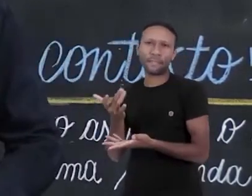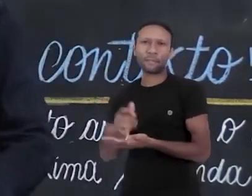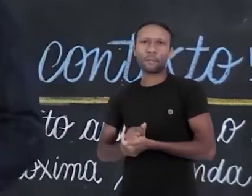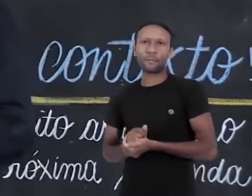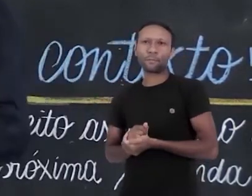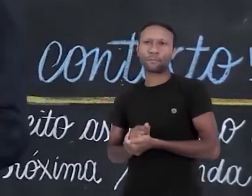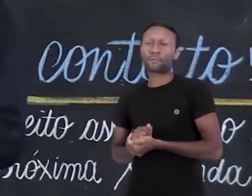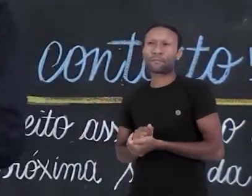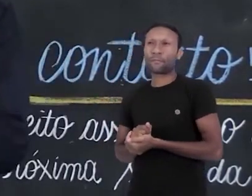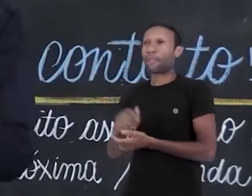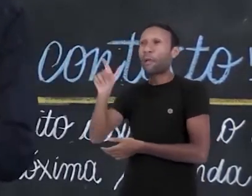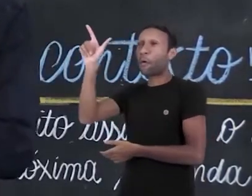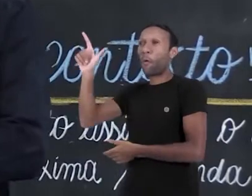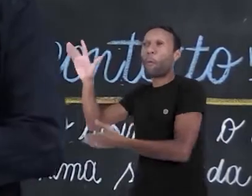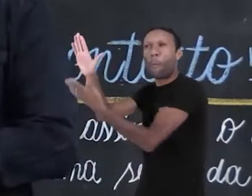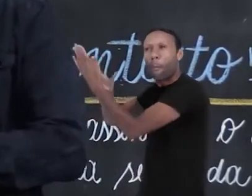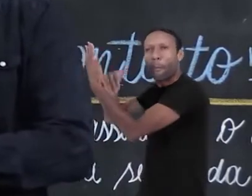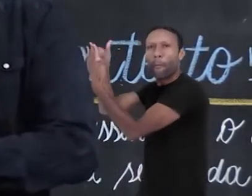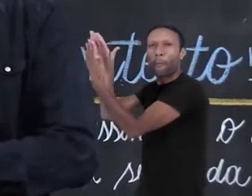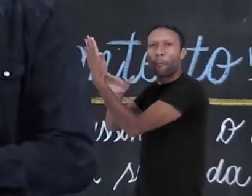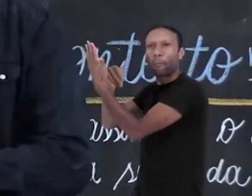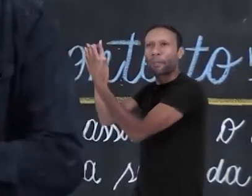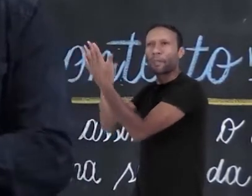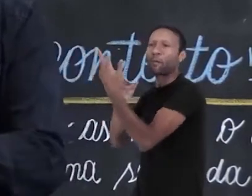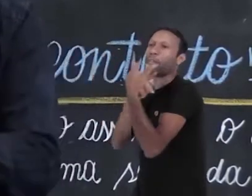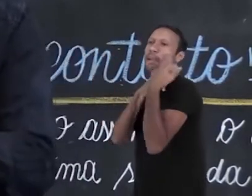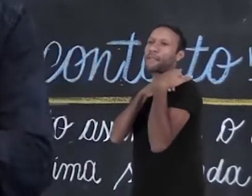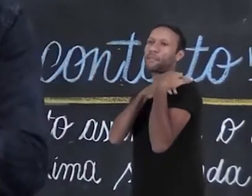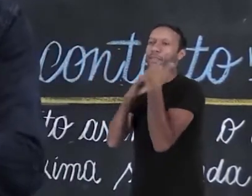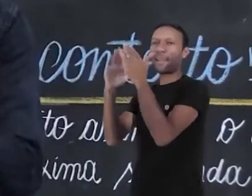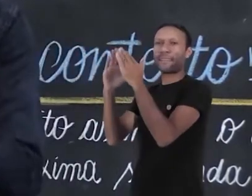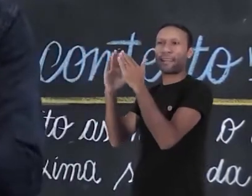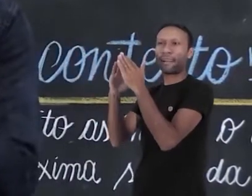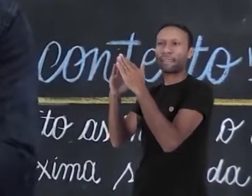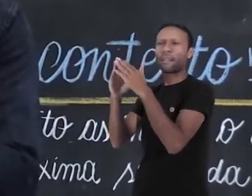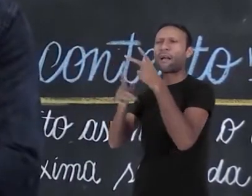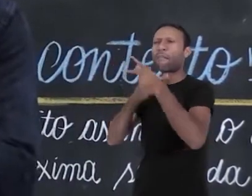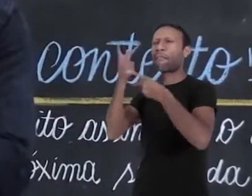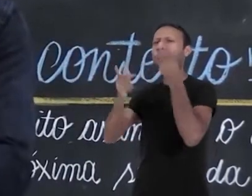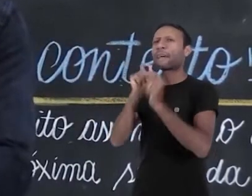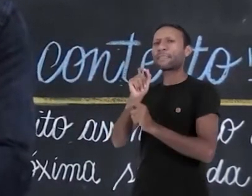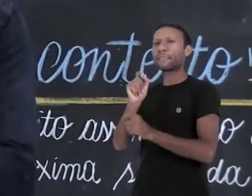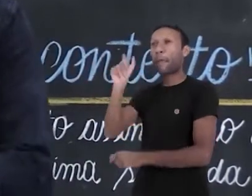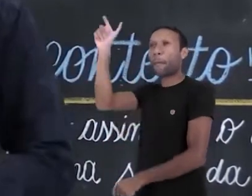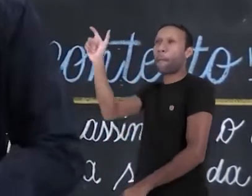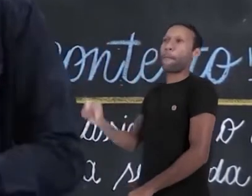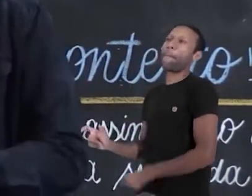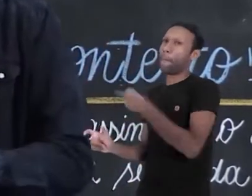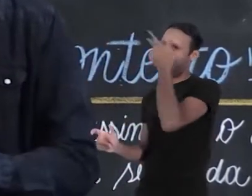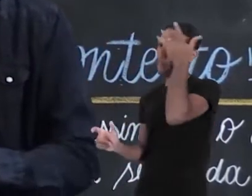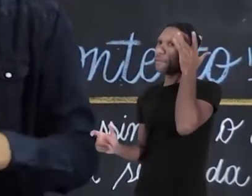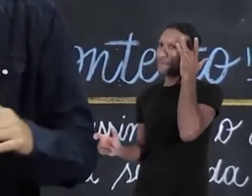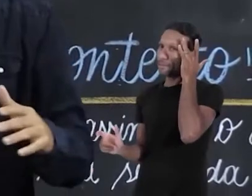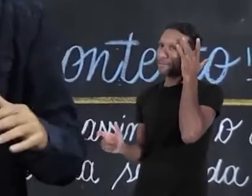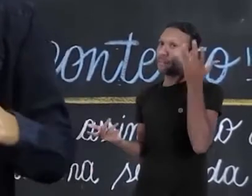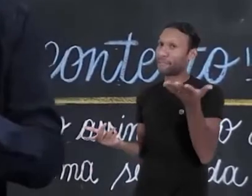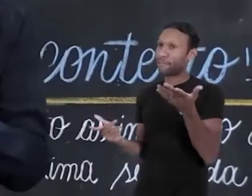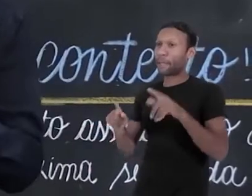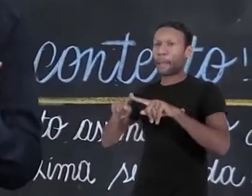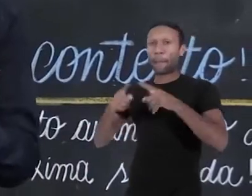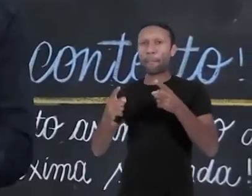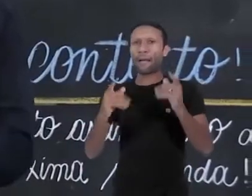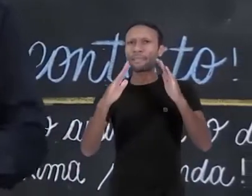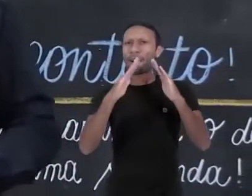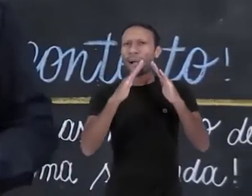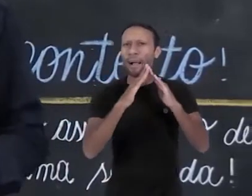pintor foi responsável pela pintura da casa. Nesse caso, eu estou falando de um sujeito, uma pessoa. Mas eu posso dizer que a casa